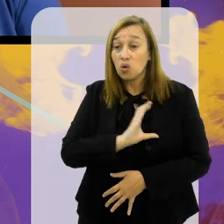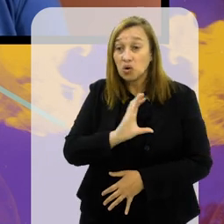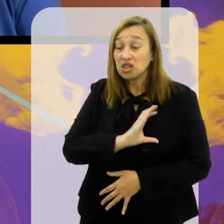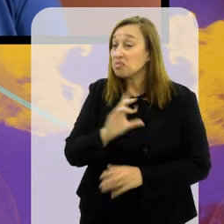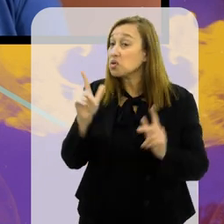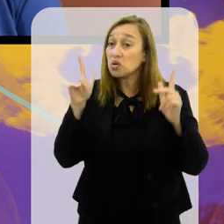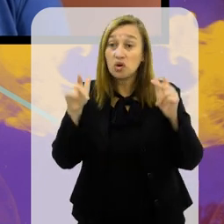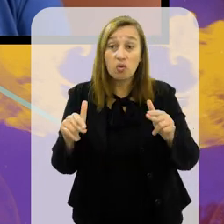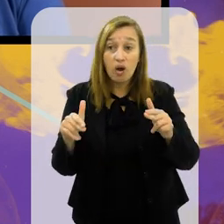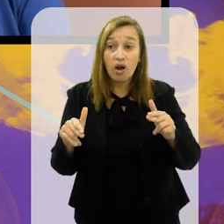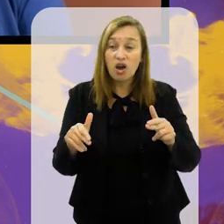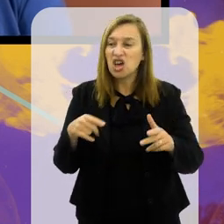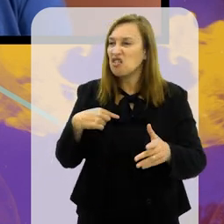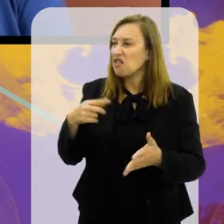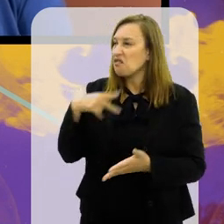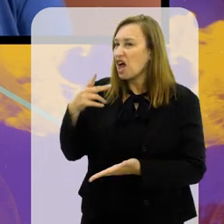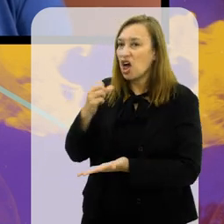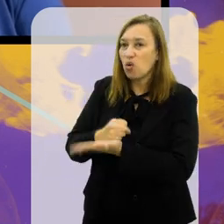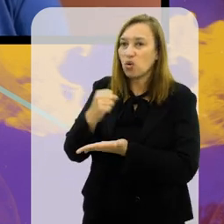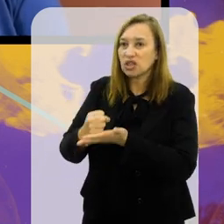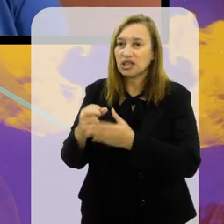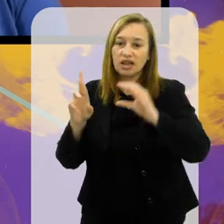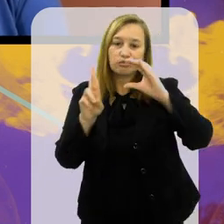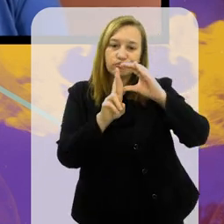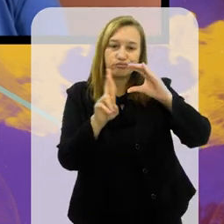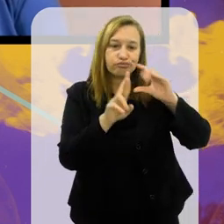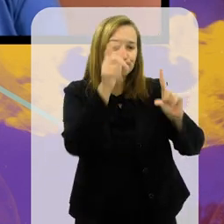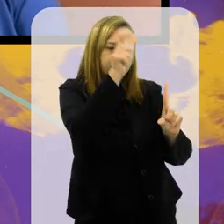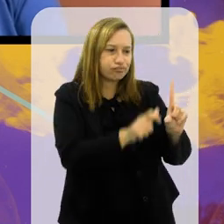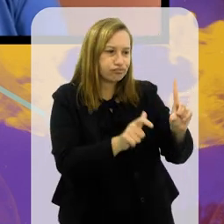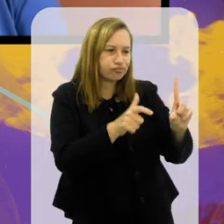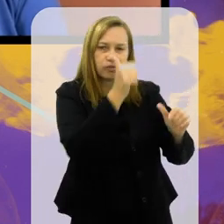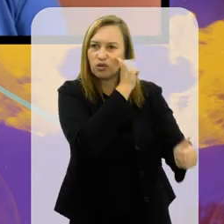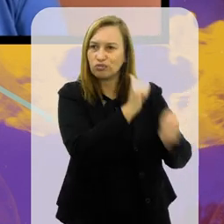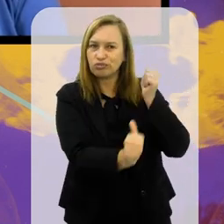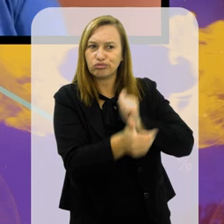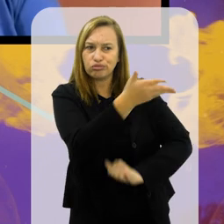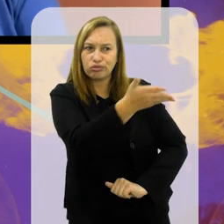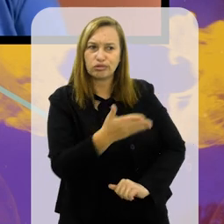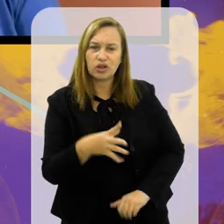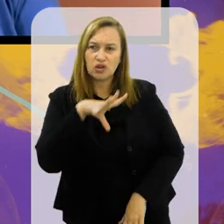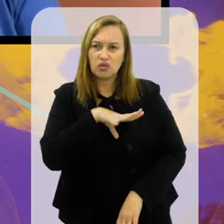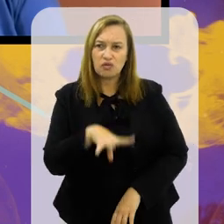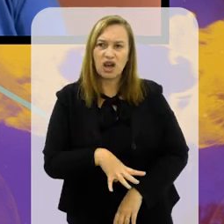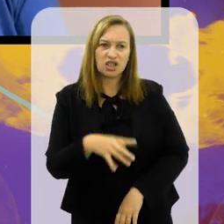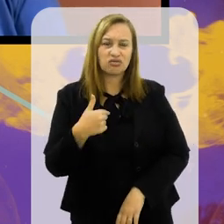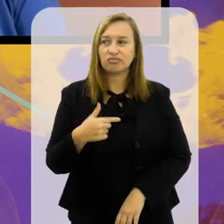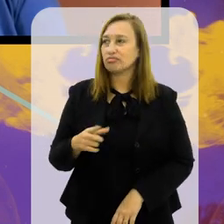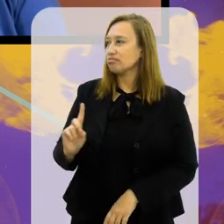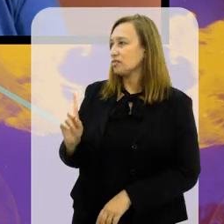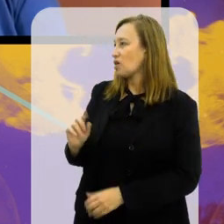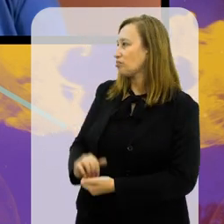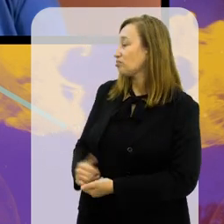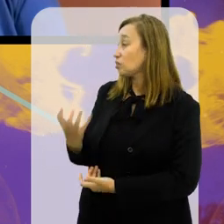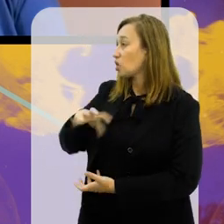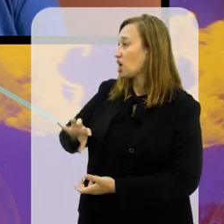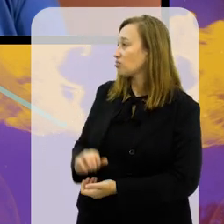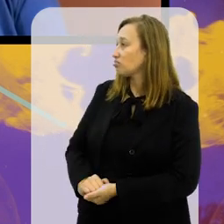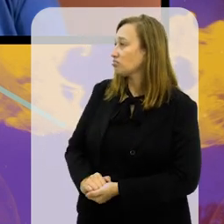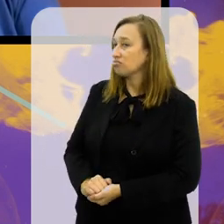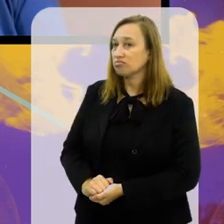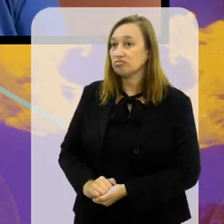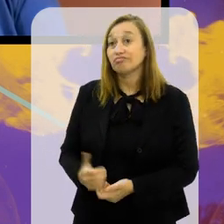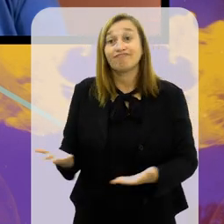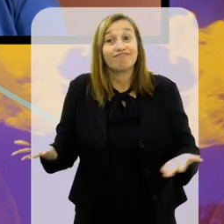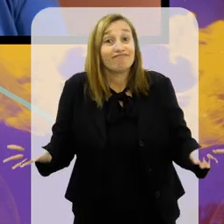o Bahia é assim, o Curitiba é assim. Então, se o cara chega e diz assim, vou contratar o Cristiano Ronaldo. Lá, um cara do Vasco, conselheiro. Não,